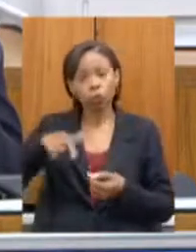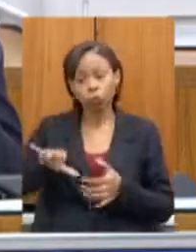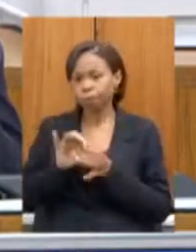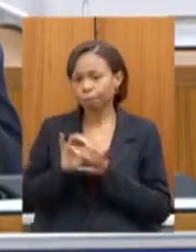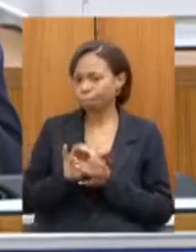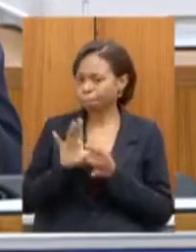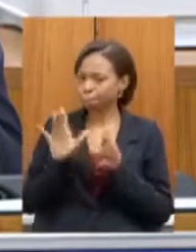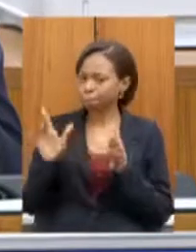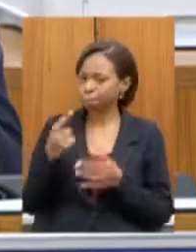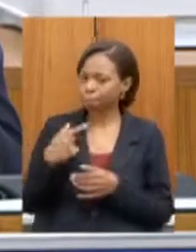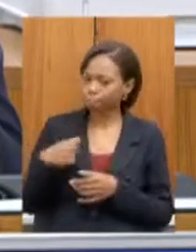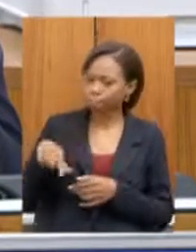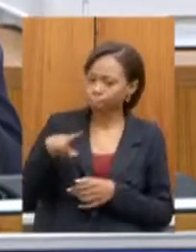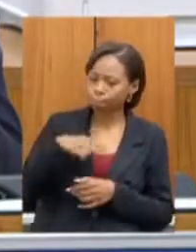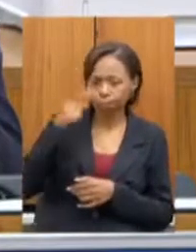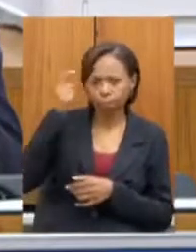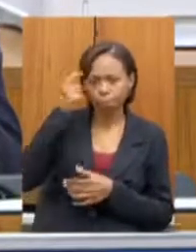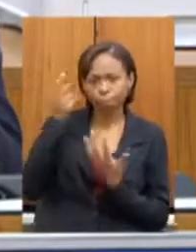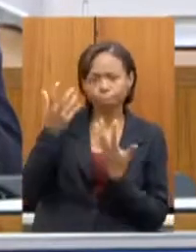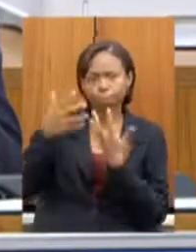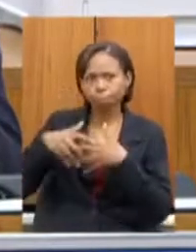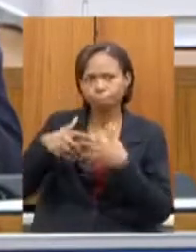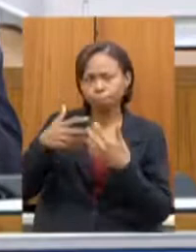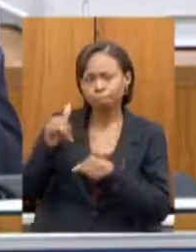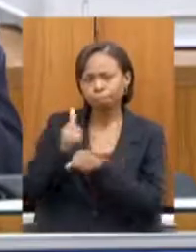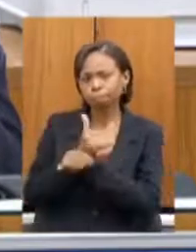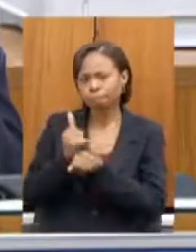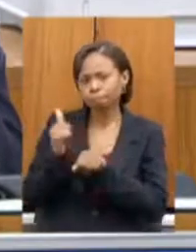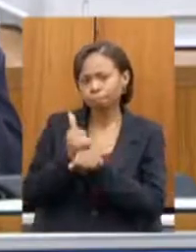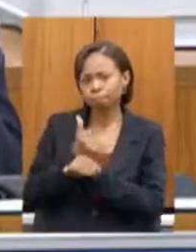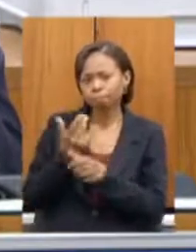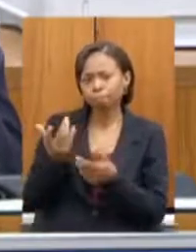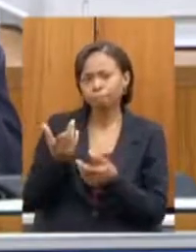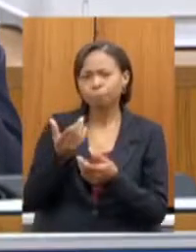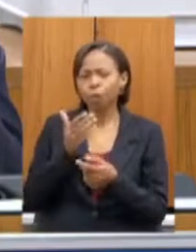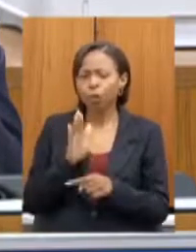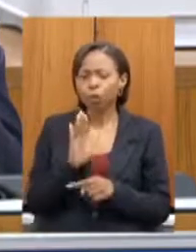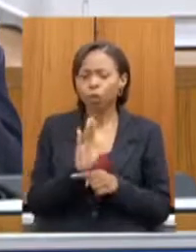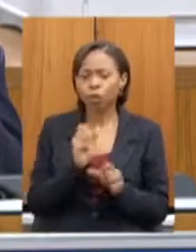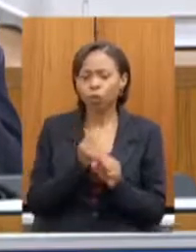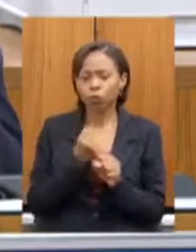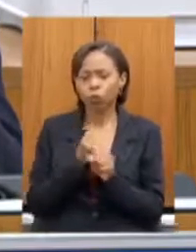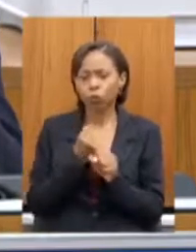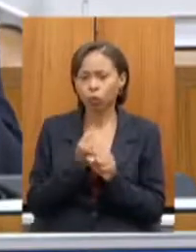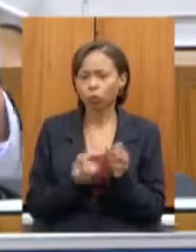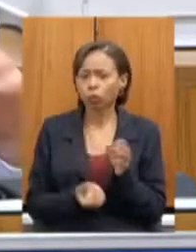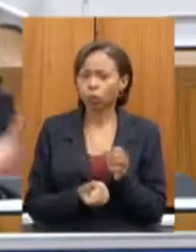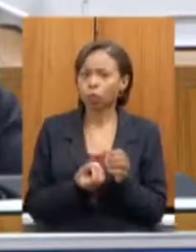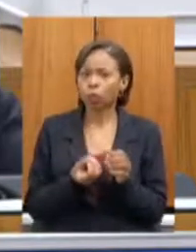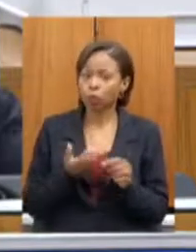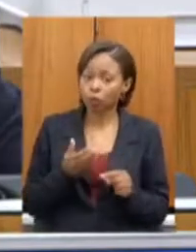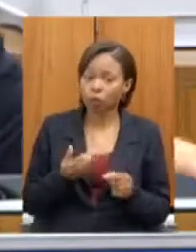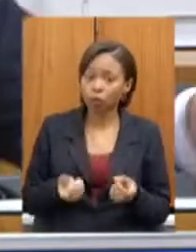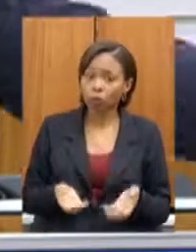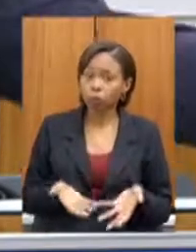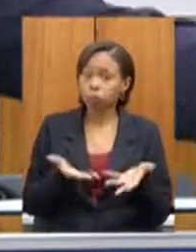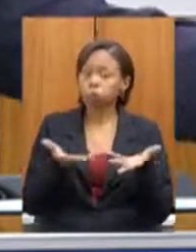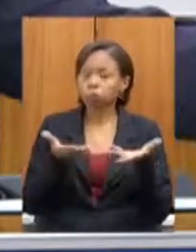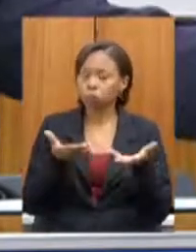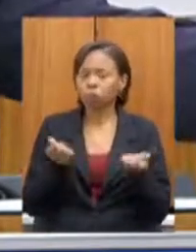que a gente possa pensar em alternativas conjuntas para viabilizar essas obras tão importantes e garantir aí